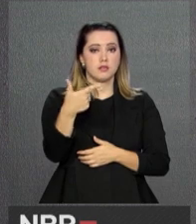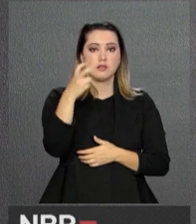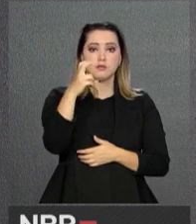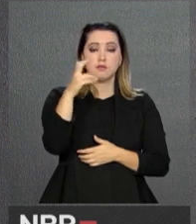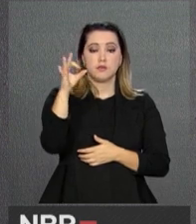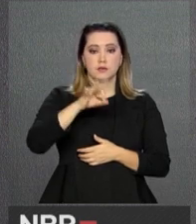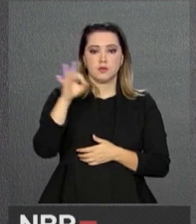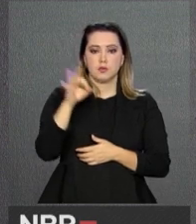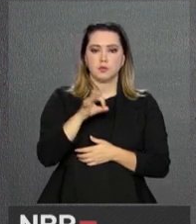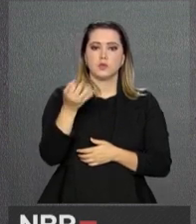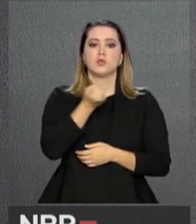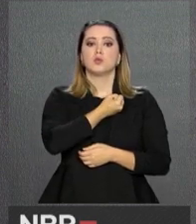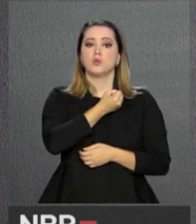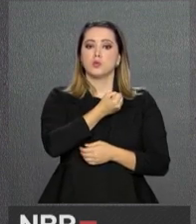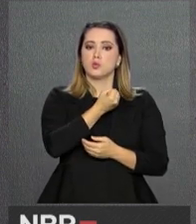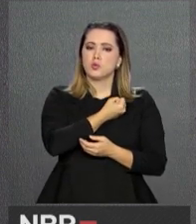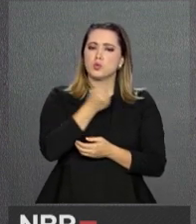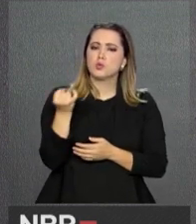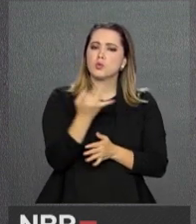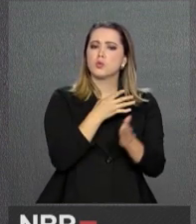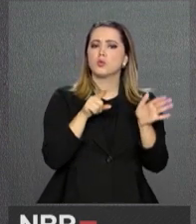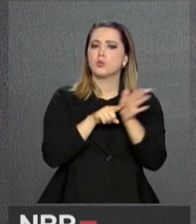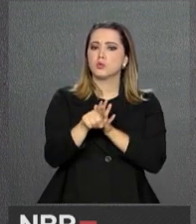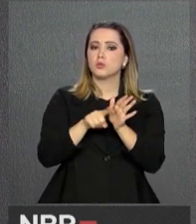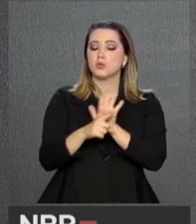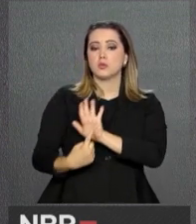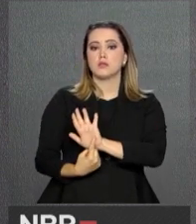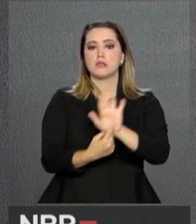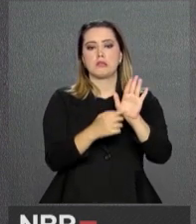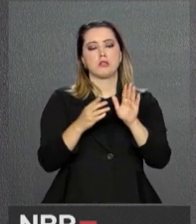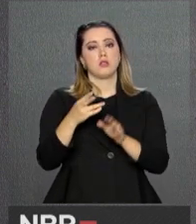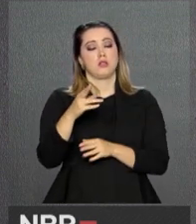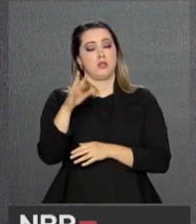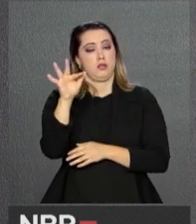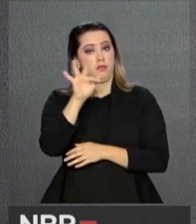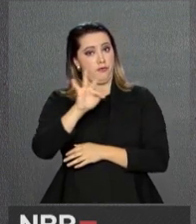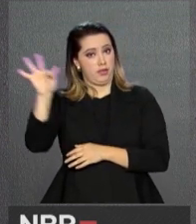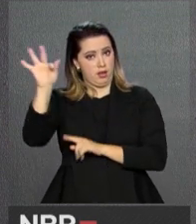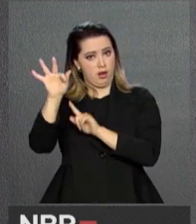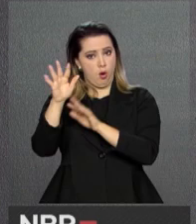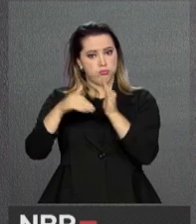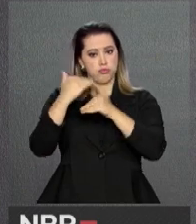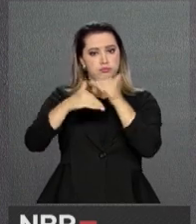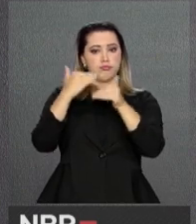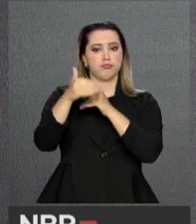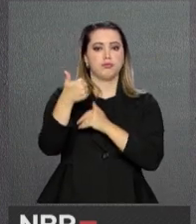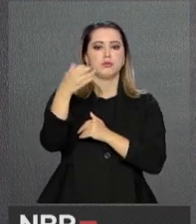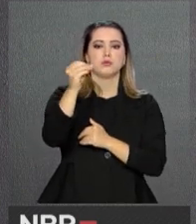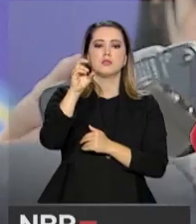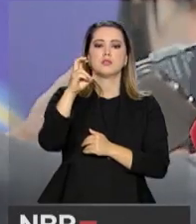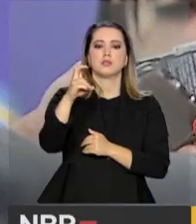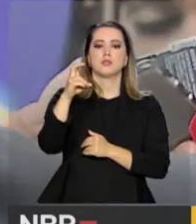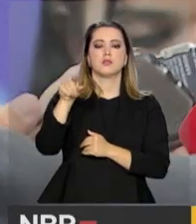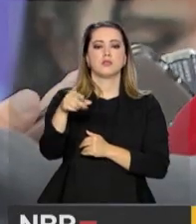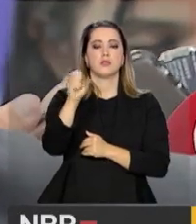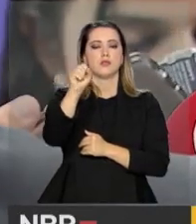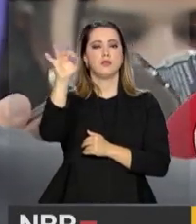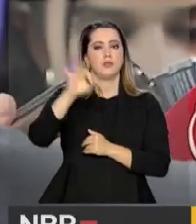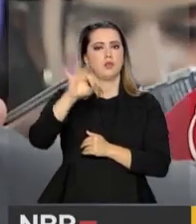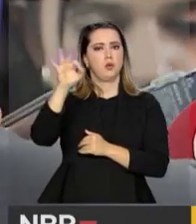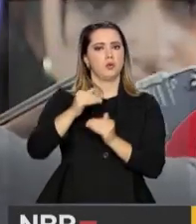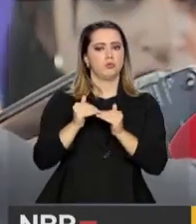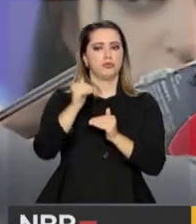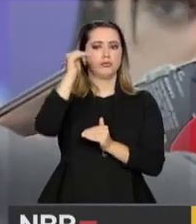Os dados apontam que a rede federal foi a que mais cresceu na última década, um aumento de 105,8%. Eu acho que